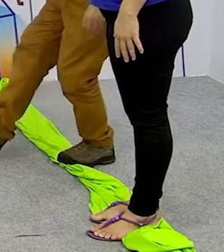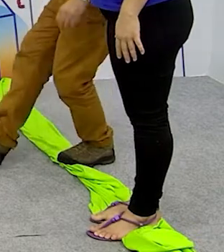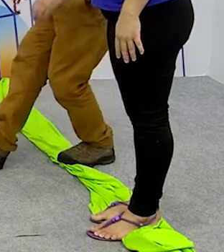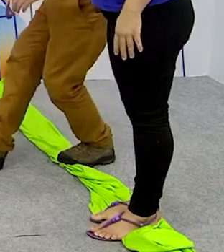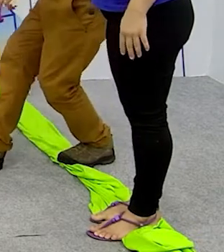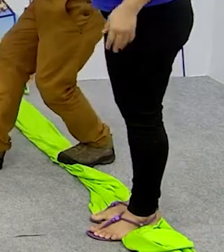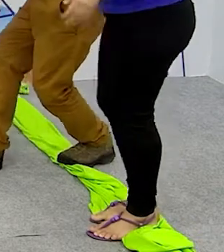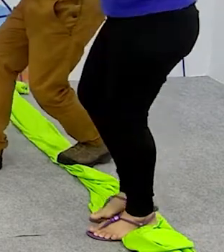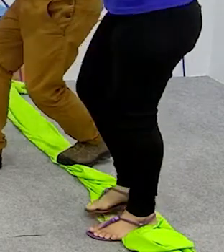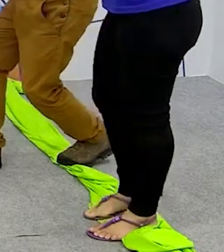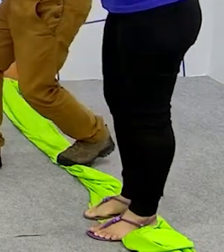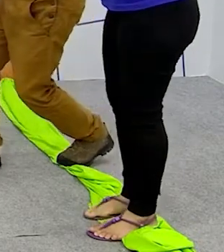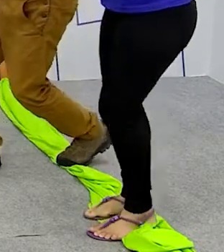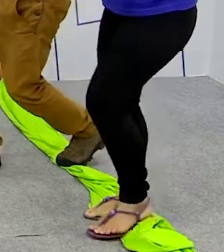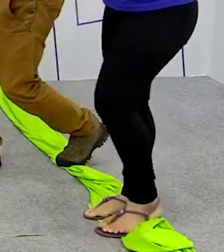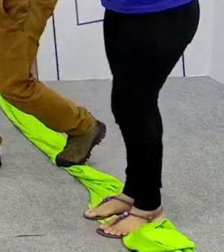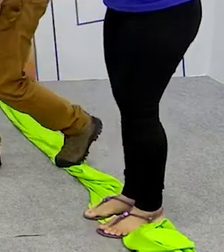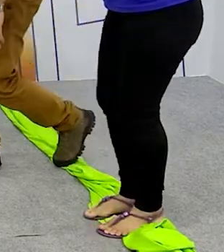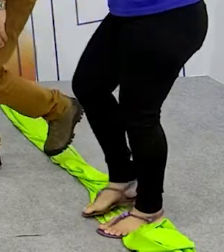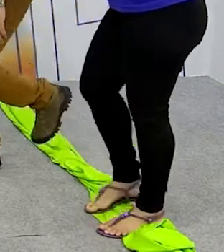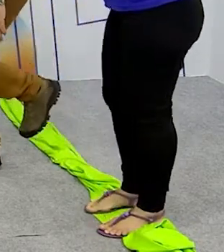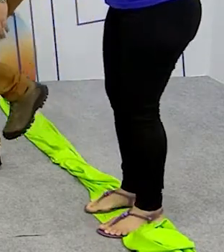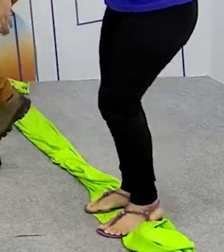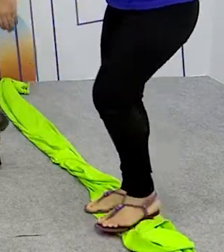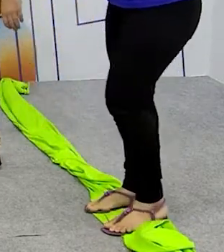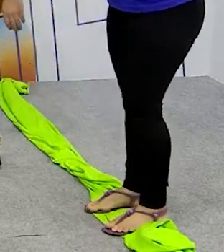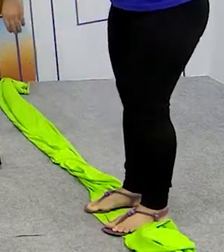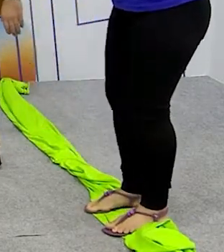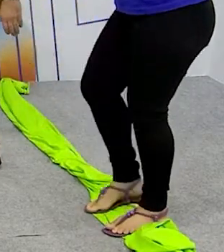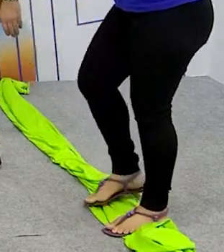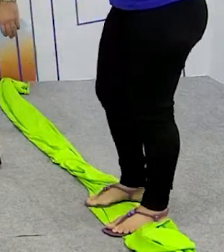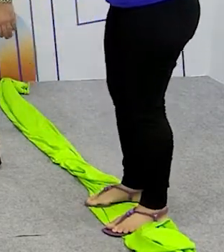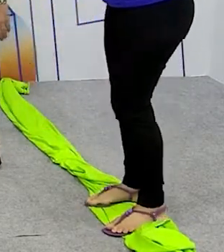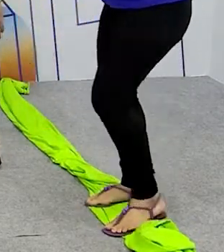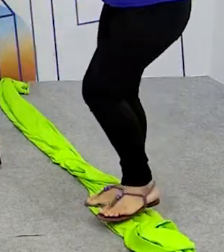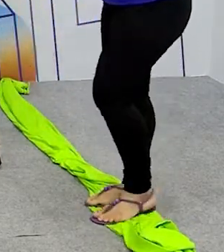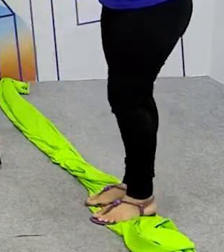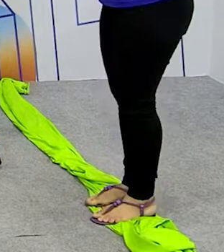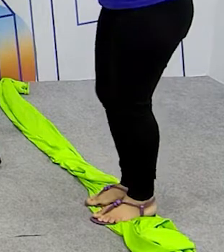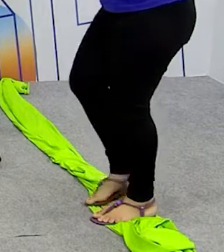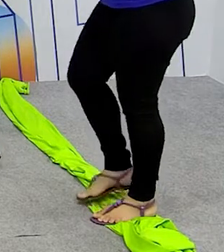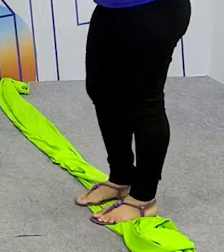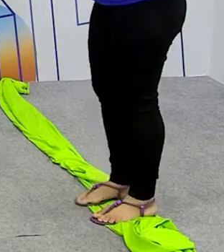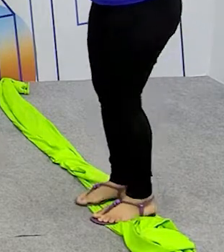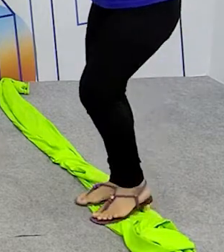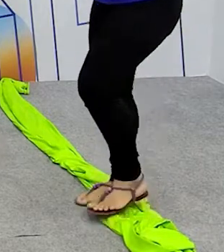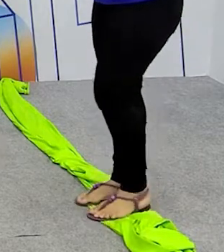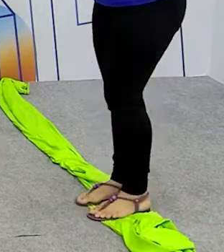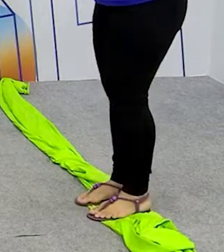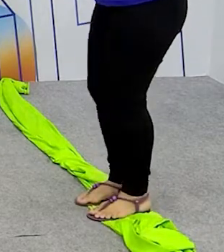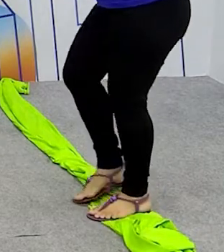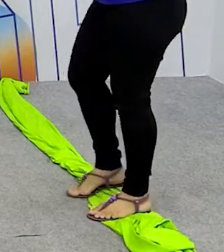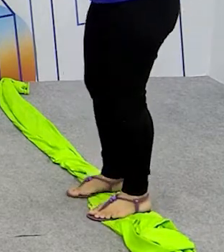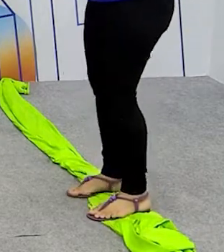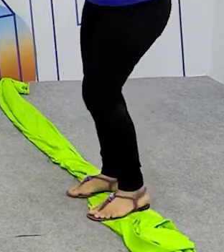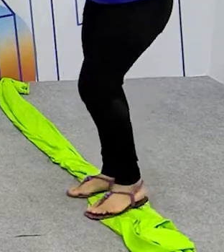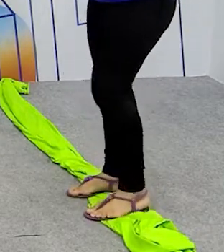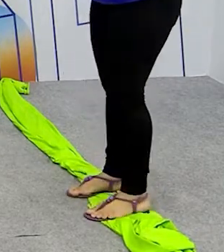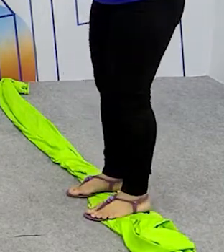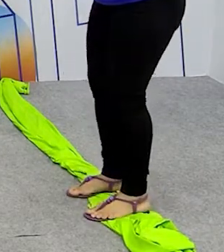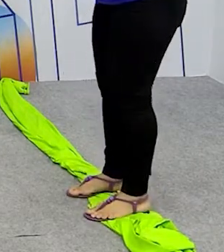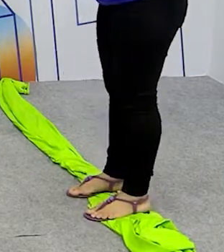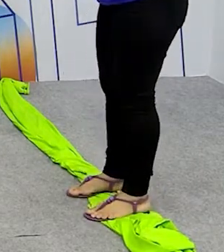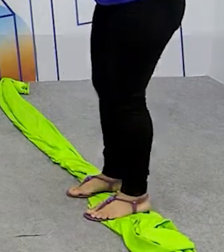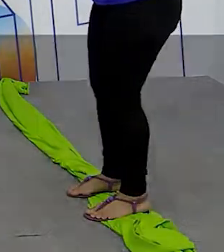Pela estrada fora eu vou bem cozinha. Levar esses doces